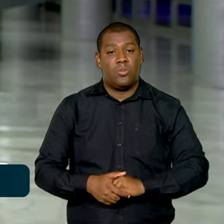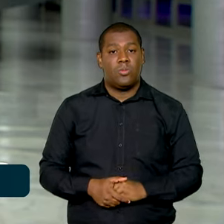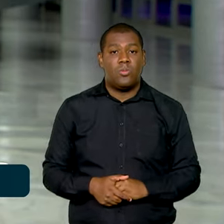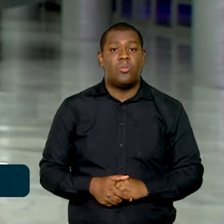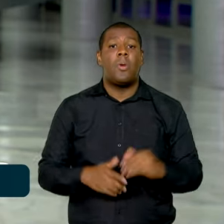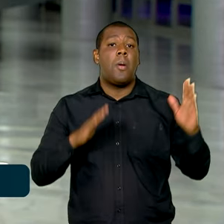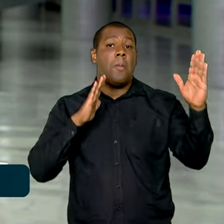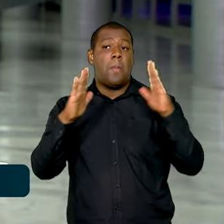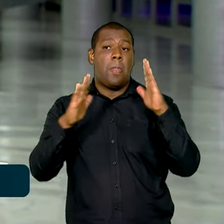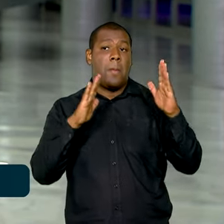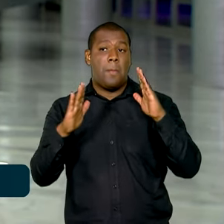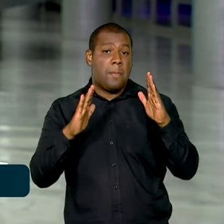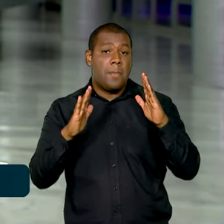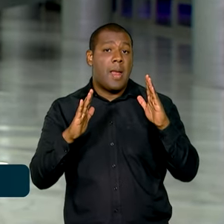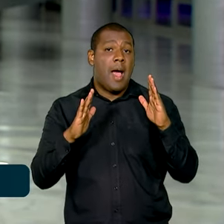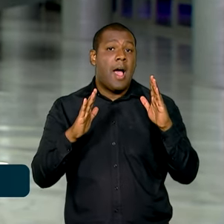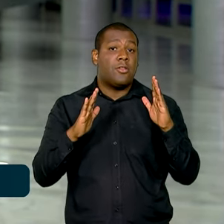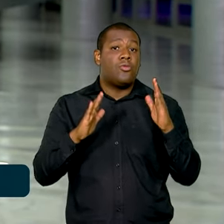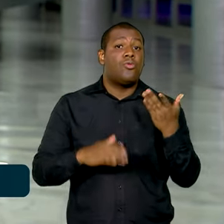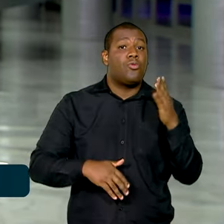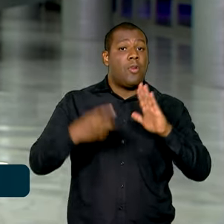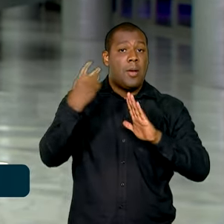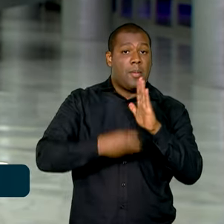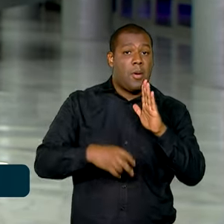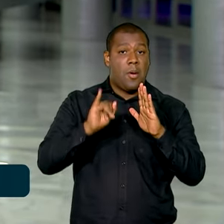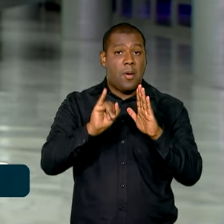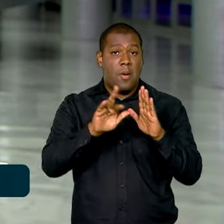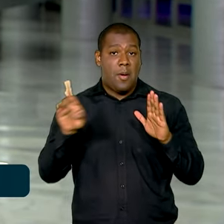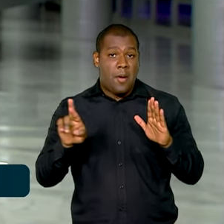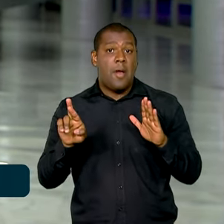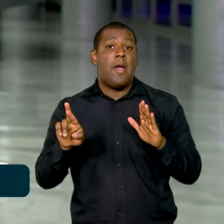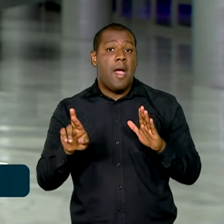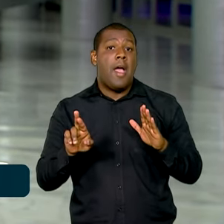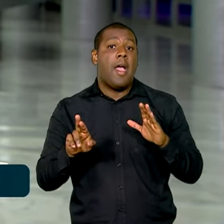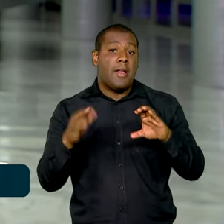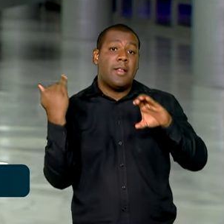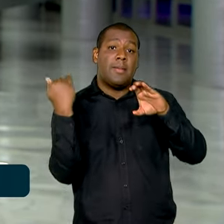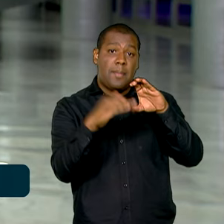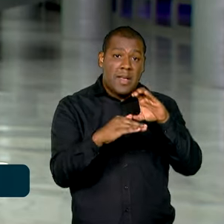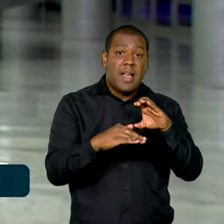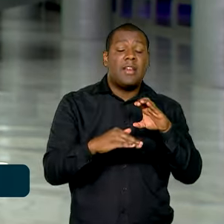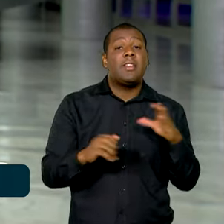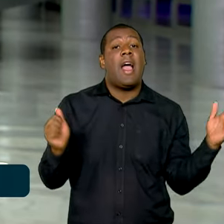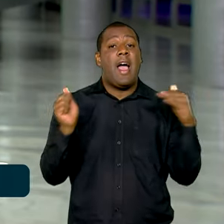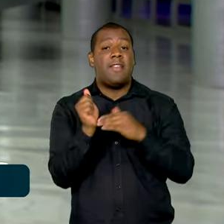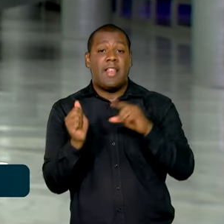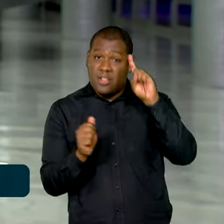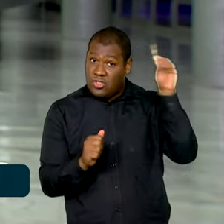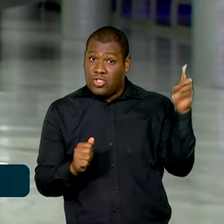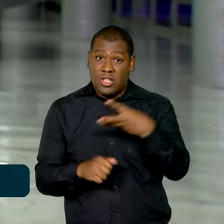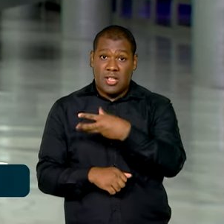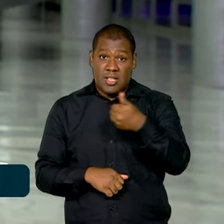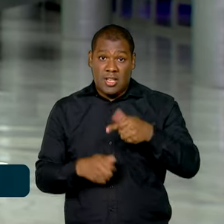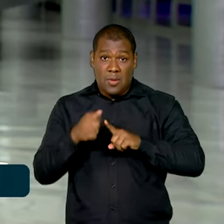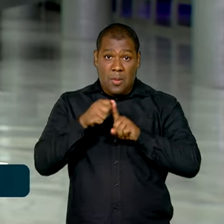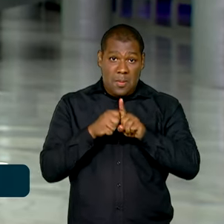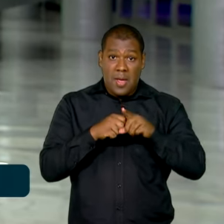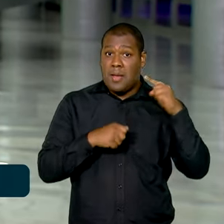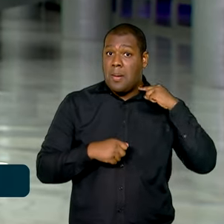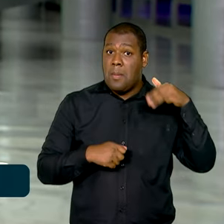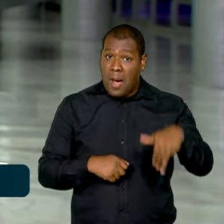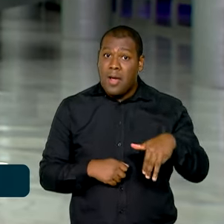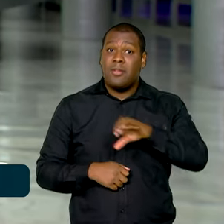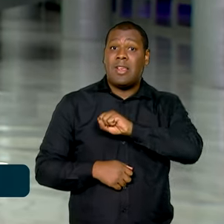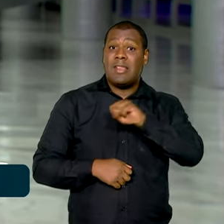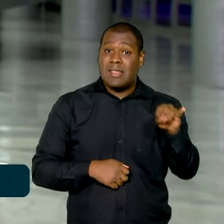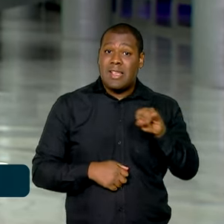O prazo de entrega vai até 31 de maio. Quem enviar a declaração fora dessa data vai pagar a multa de 1